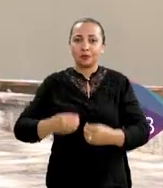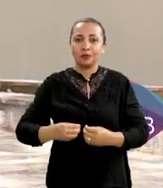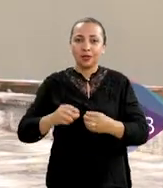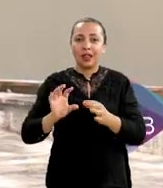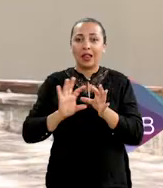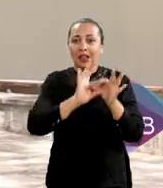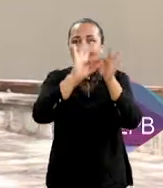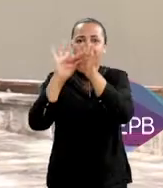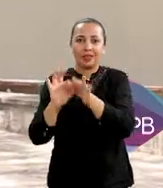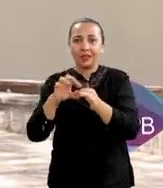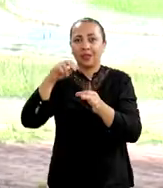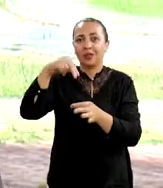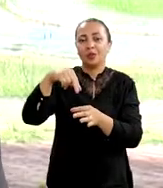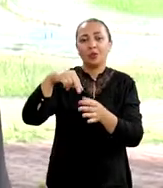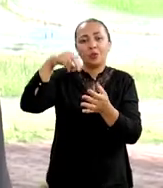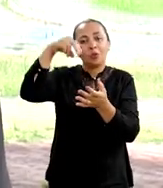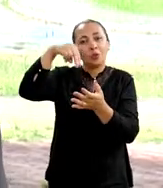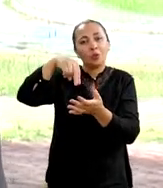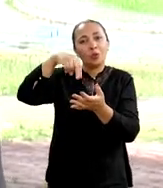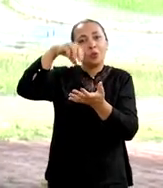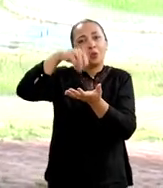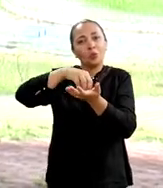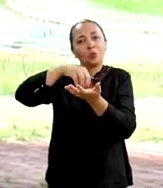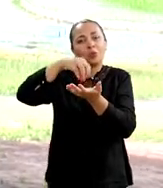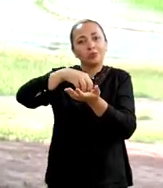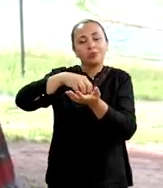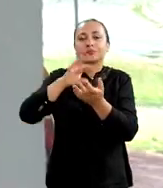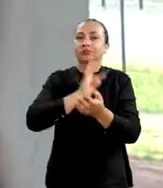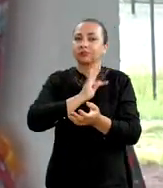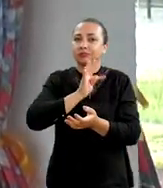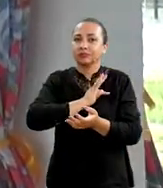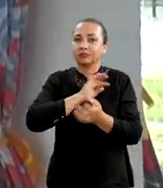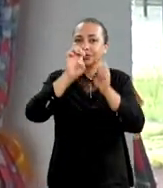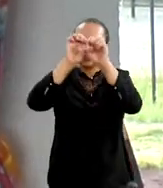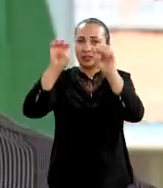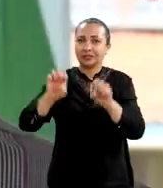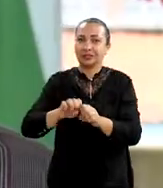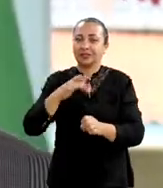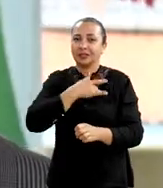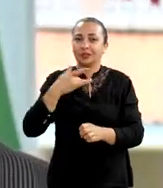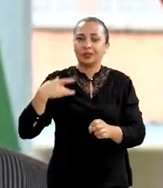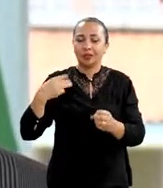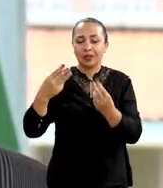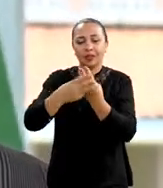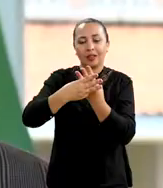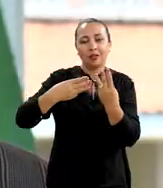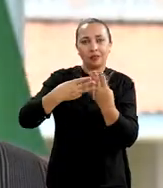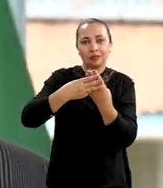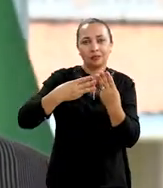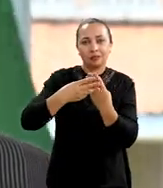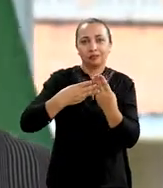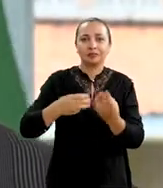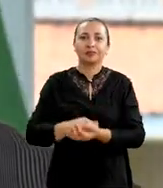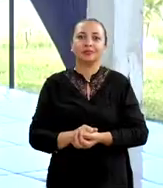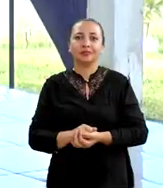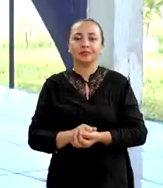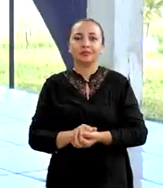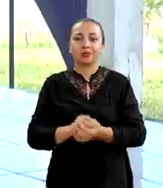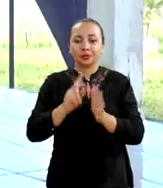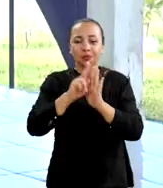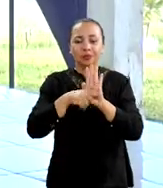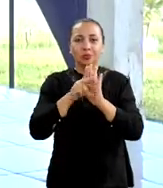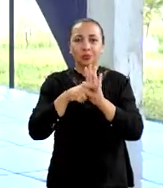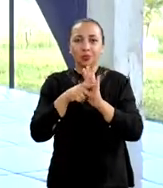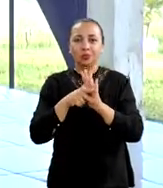ligado ao NUTS, Núcleo de Tecnologias Estratégicas da Saúde, da Universidade Estadual da Paraíba. O